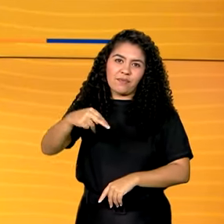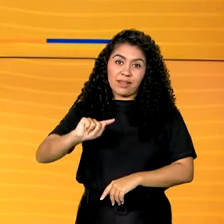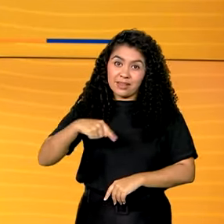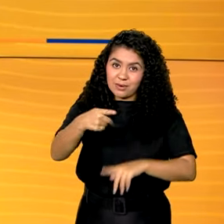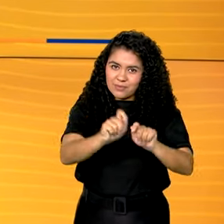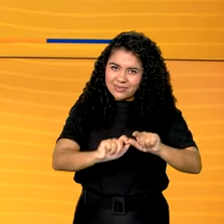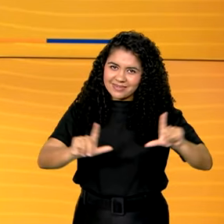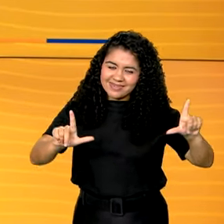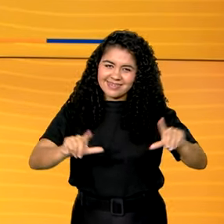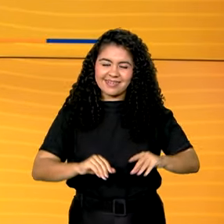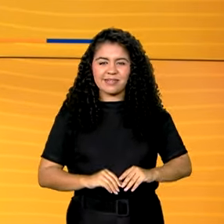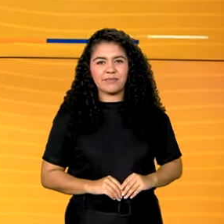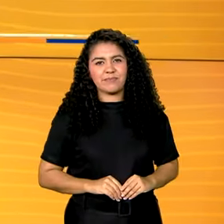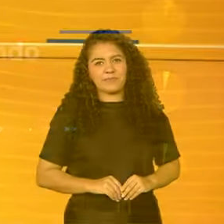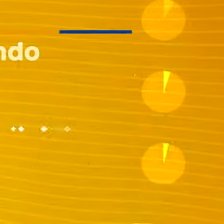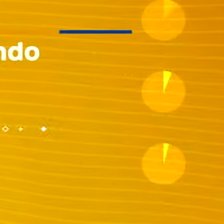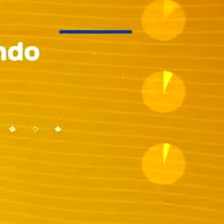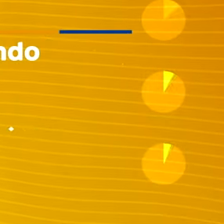Voltamos em instantes.